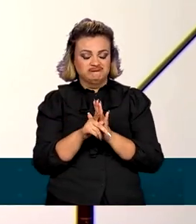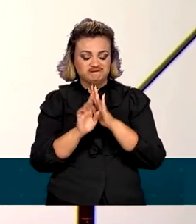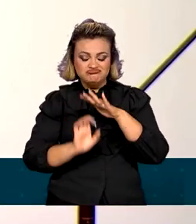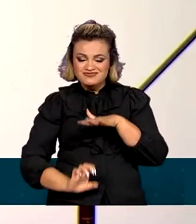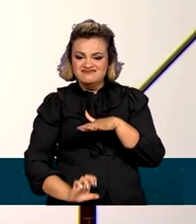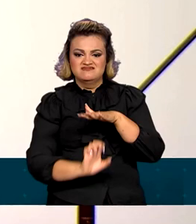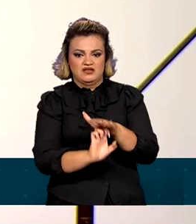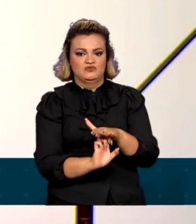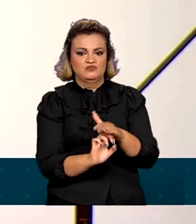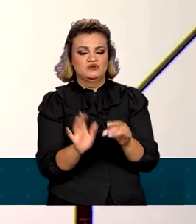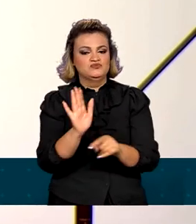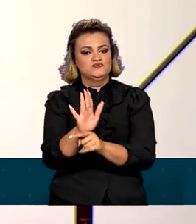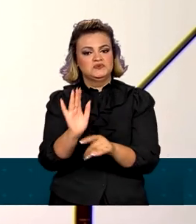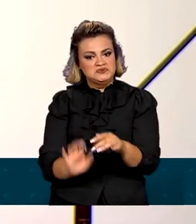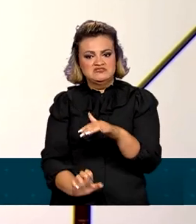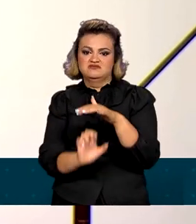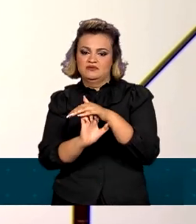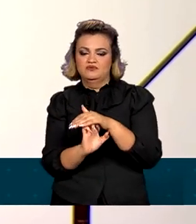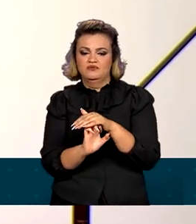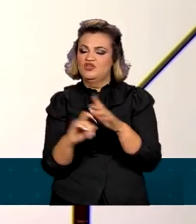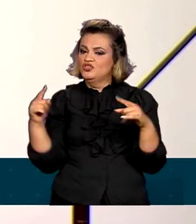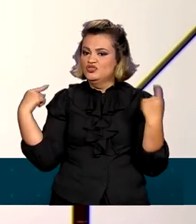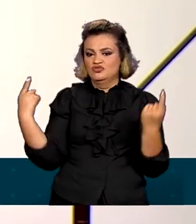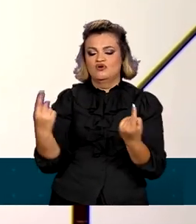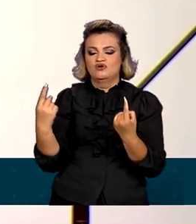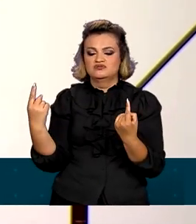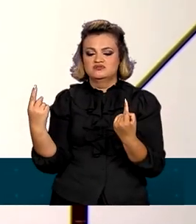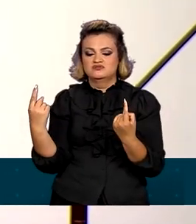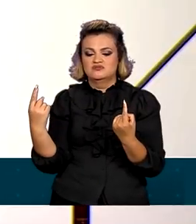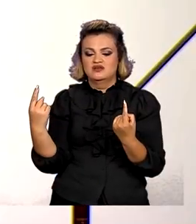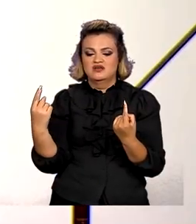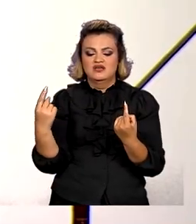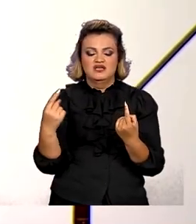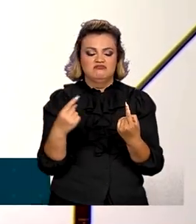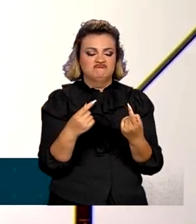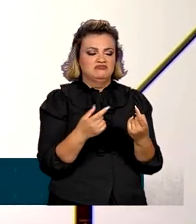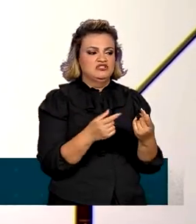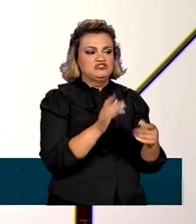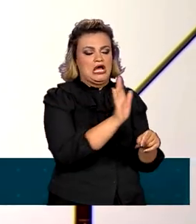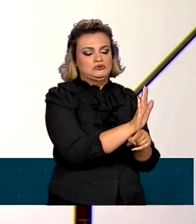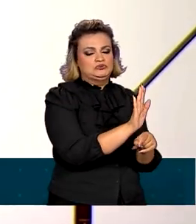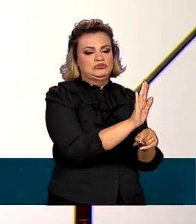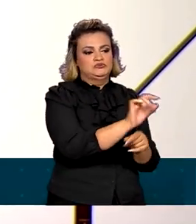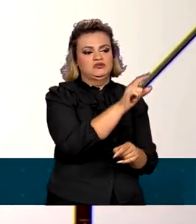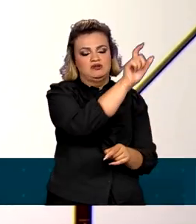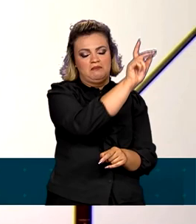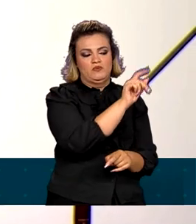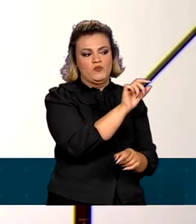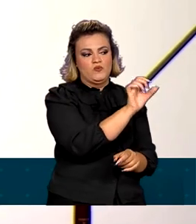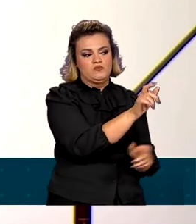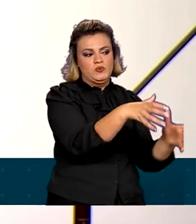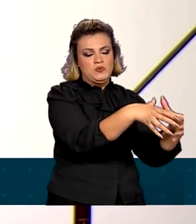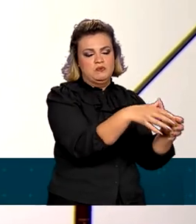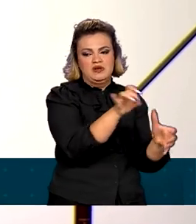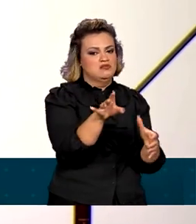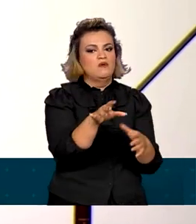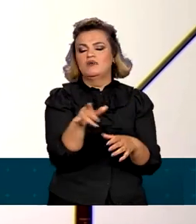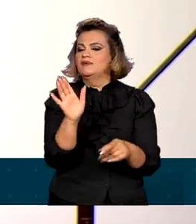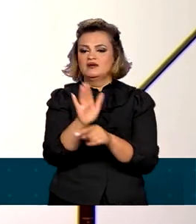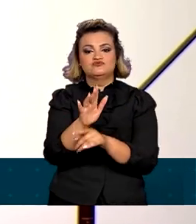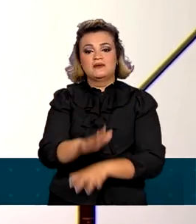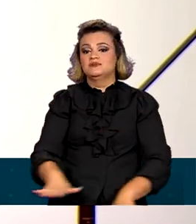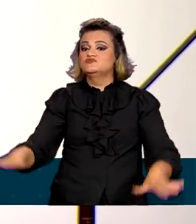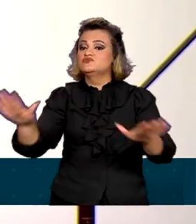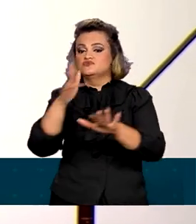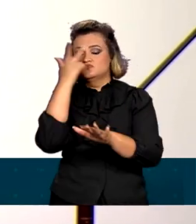integrada e que nós não queremos personalismos. Os louros dessa operação são para todas as instituições e todas as